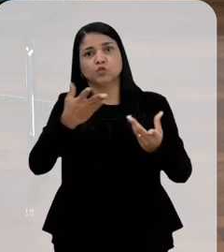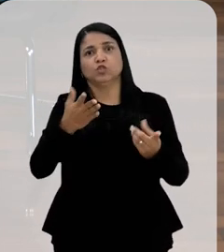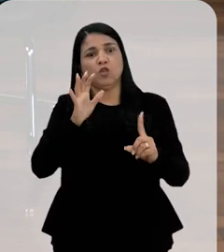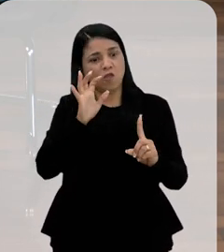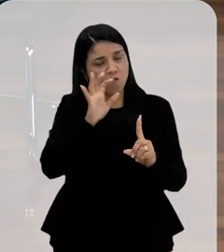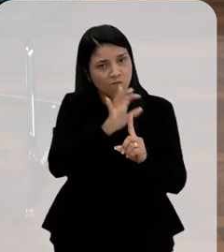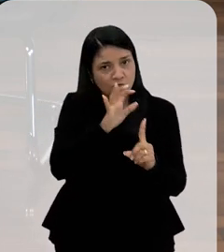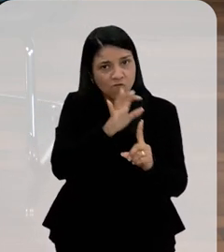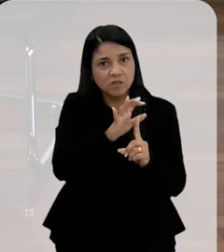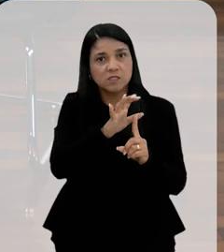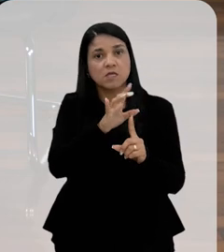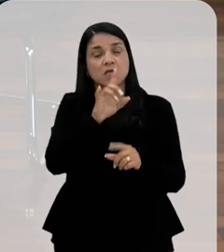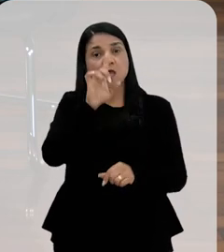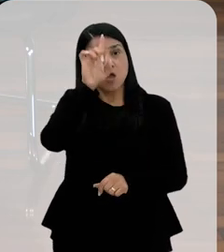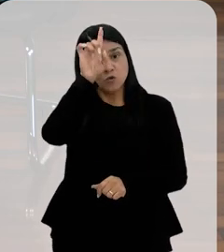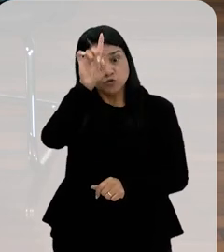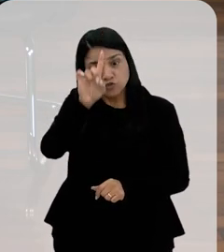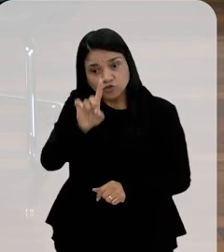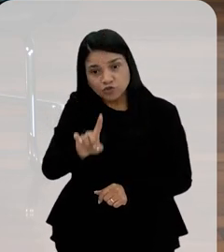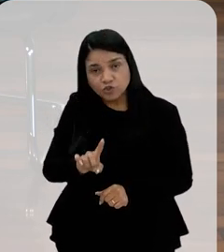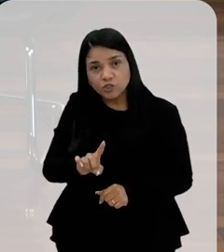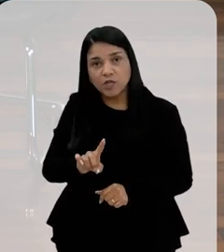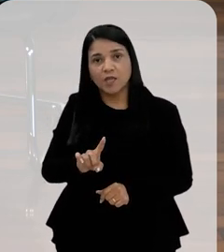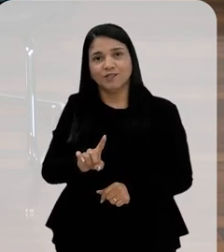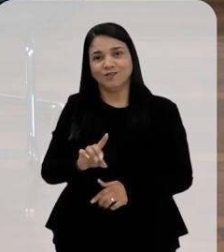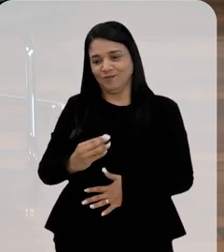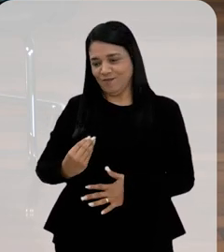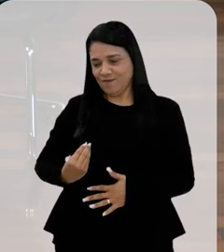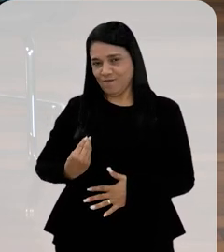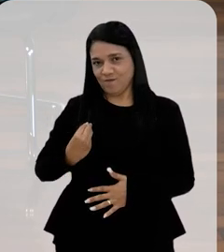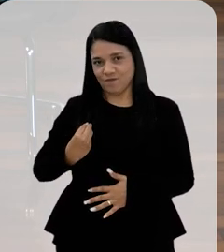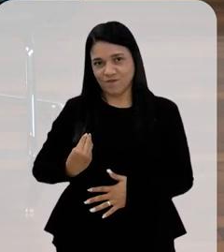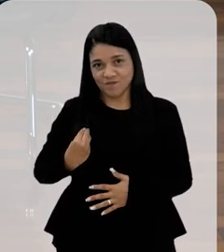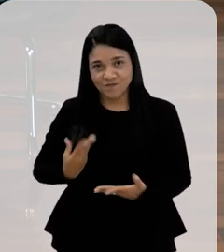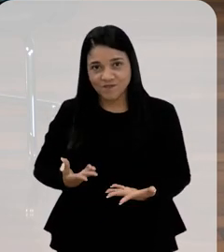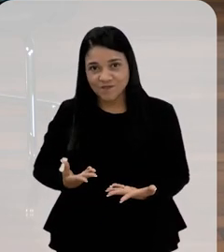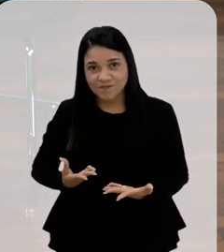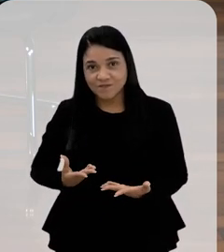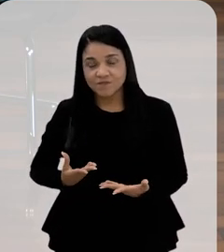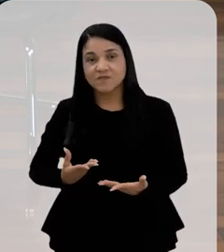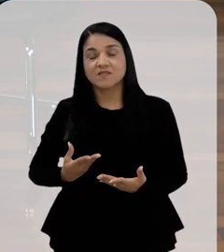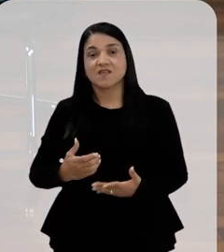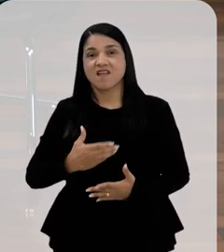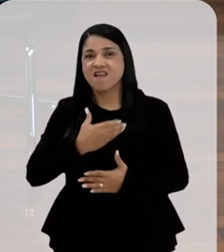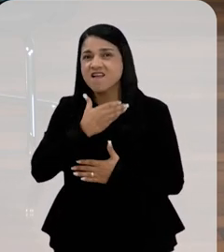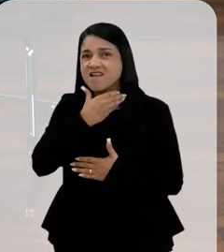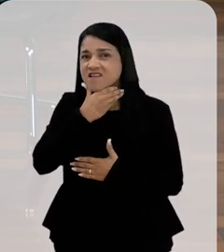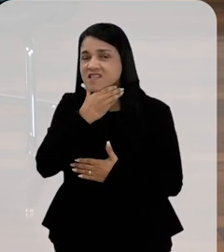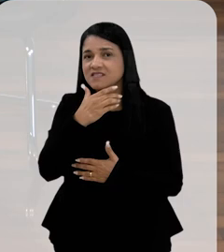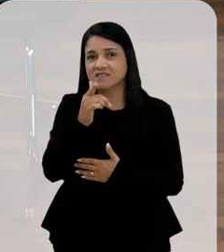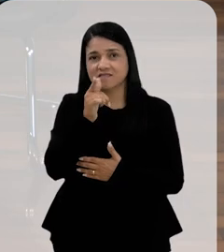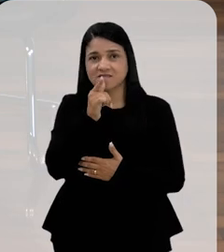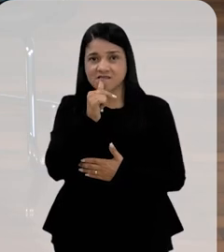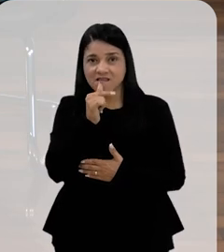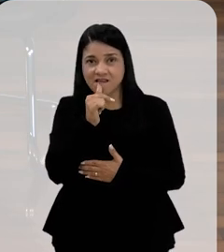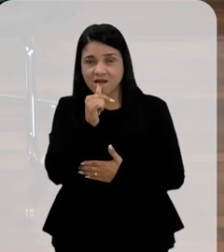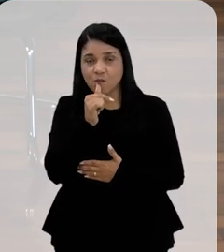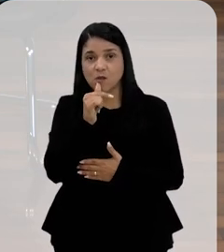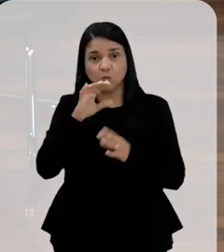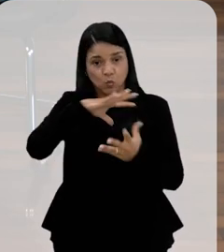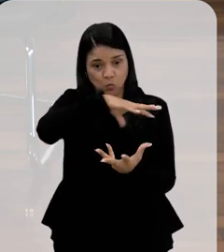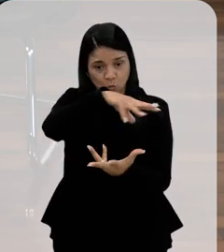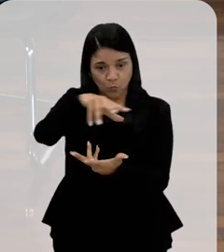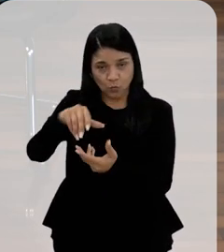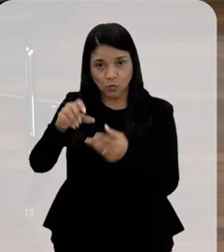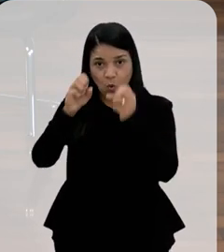não só a questão da dignidade, mas a nossa própria existência. E aí a crise hídrica que o mundo passa, de acordo